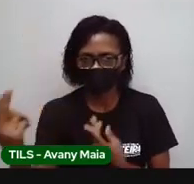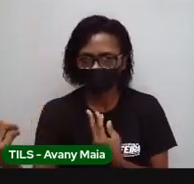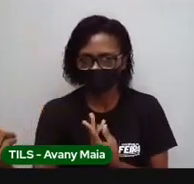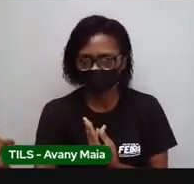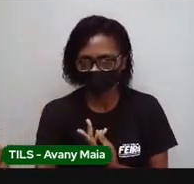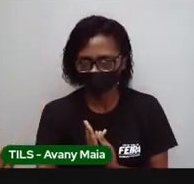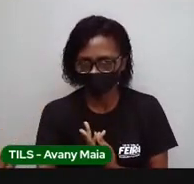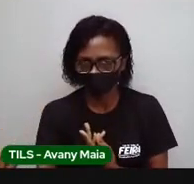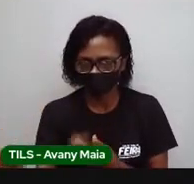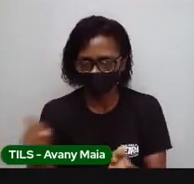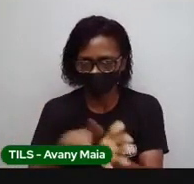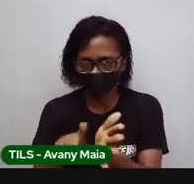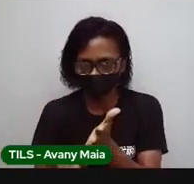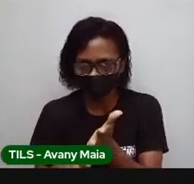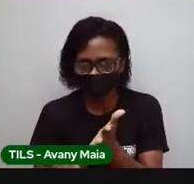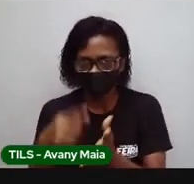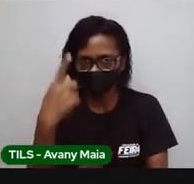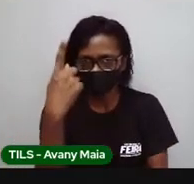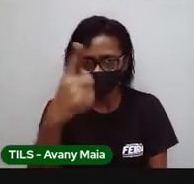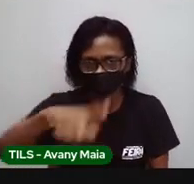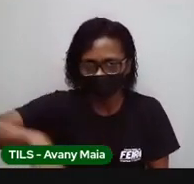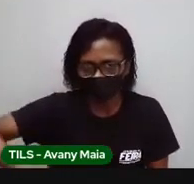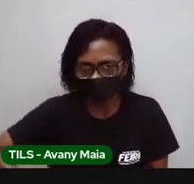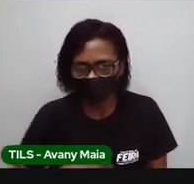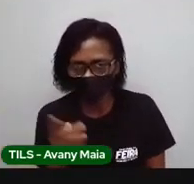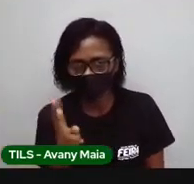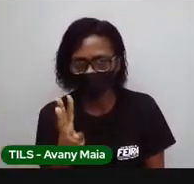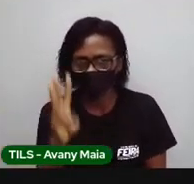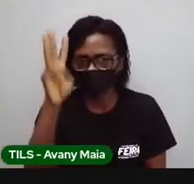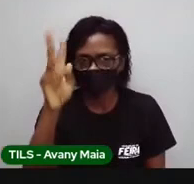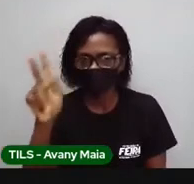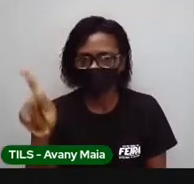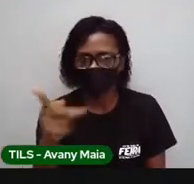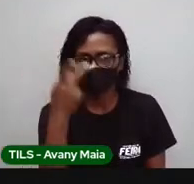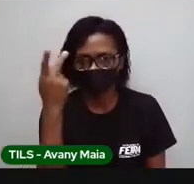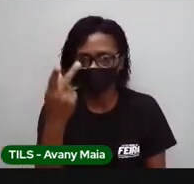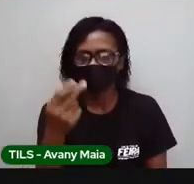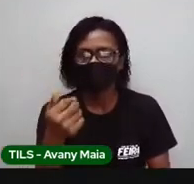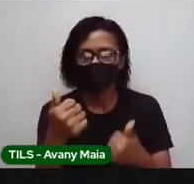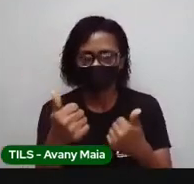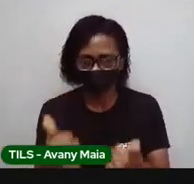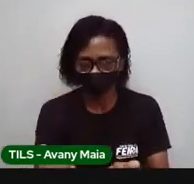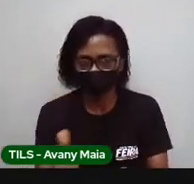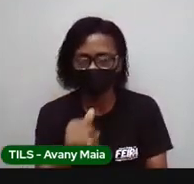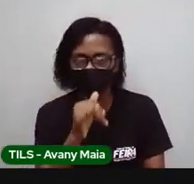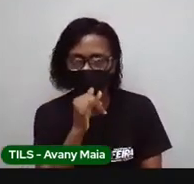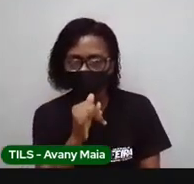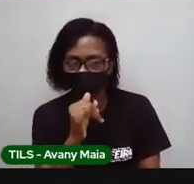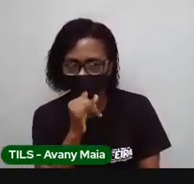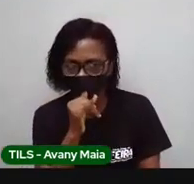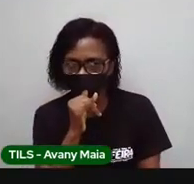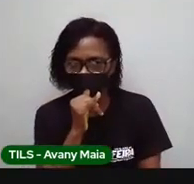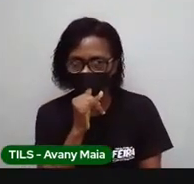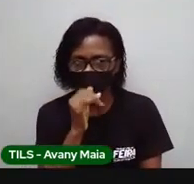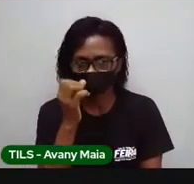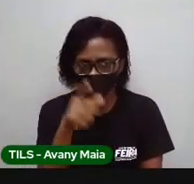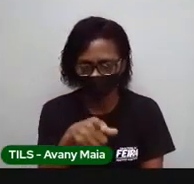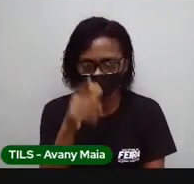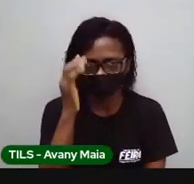professor. Então, vamos exemplificar. Para ficar claro, para você entender.